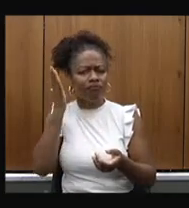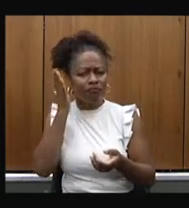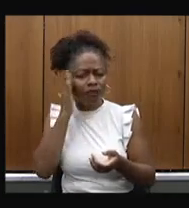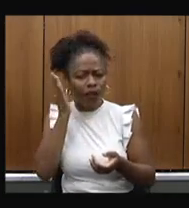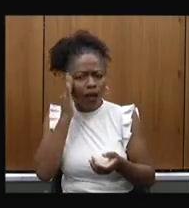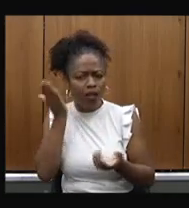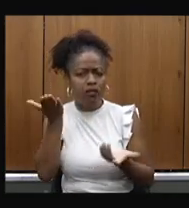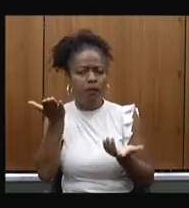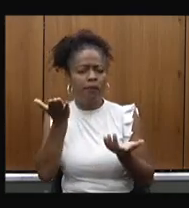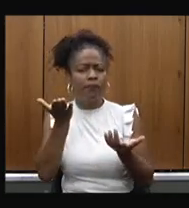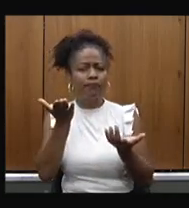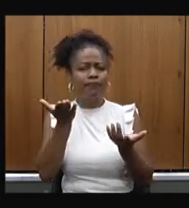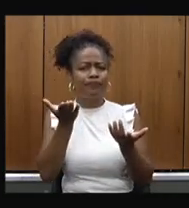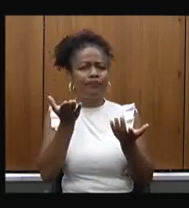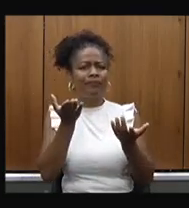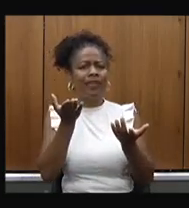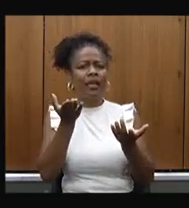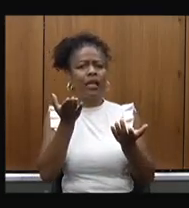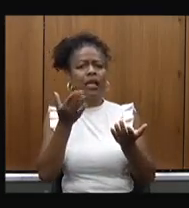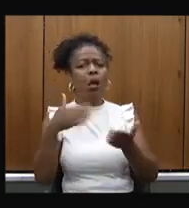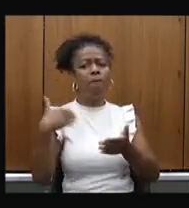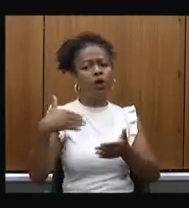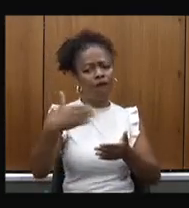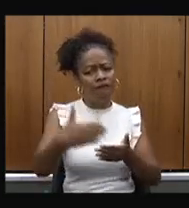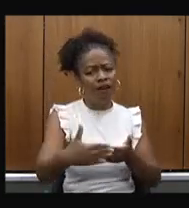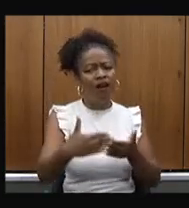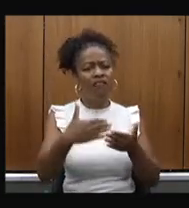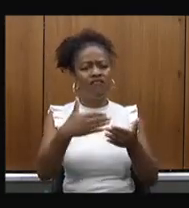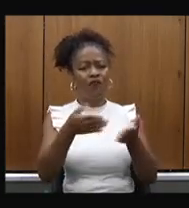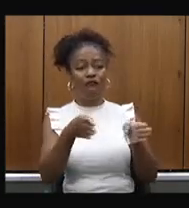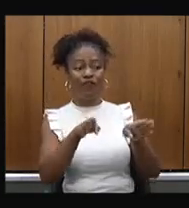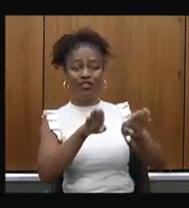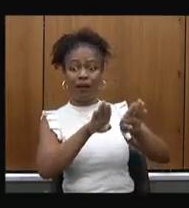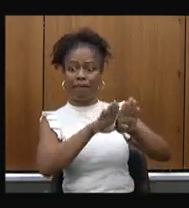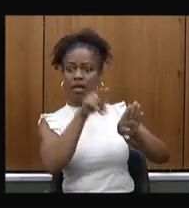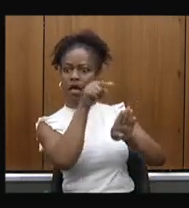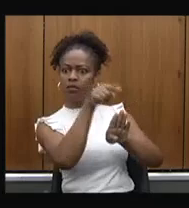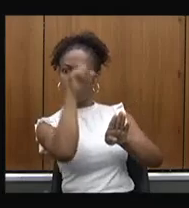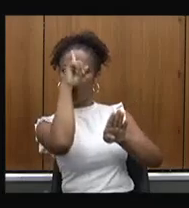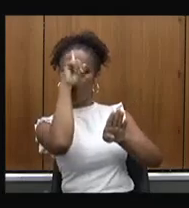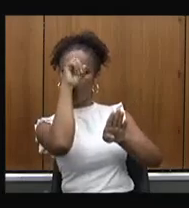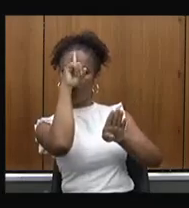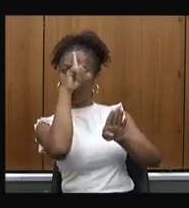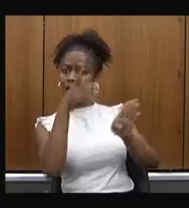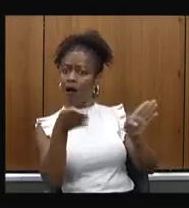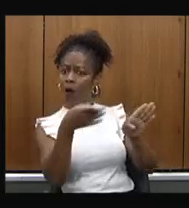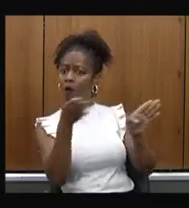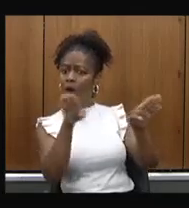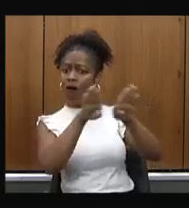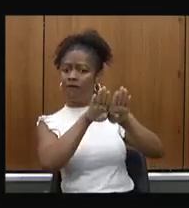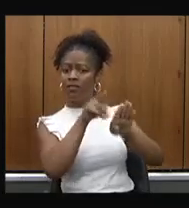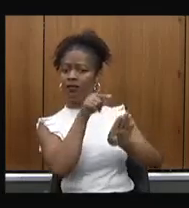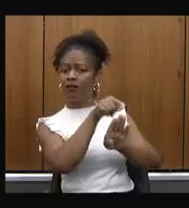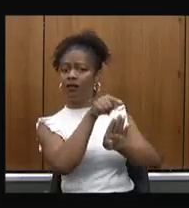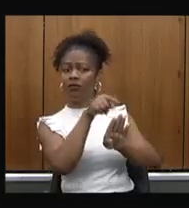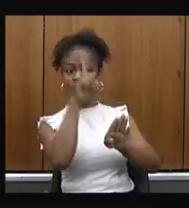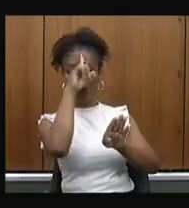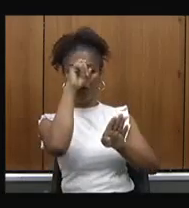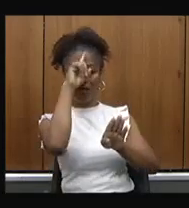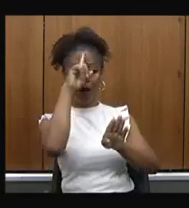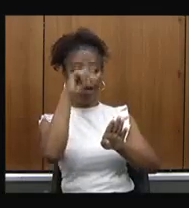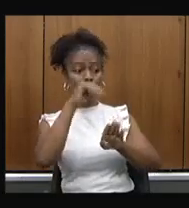provável fechamento parece que caminha para fechar o hospital que mais opera SUS no estado de Minas Gerais